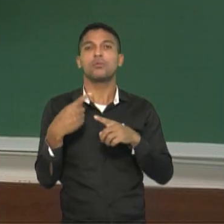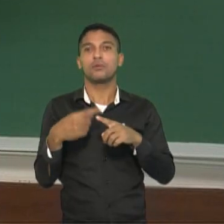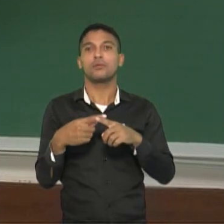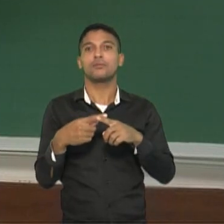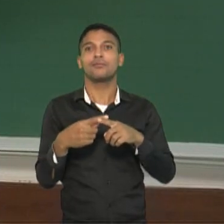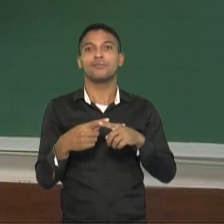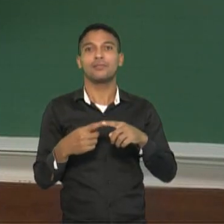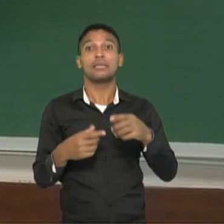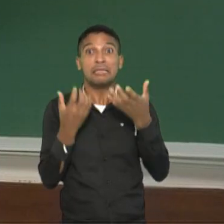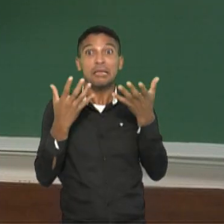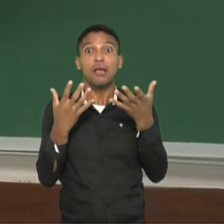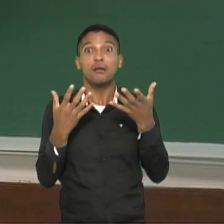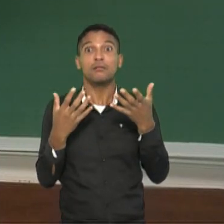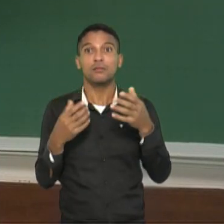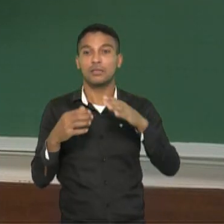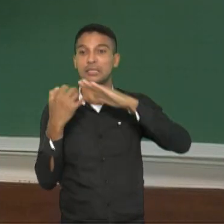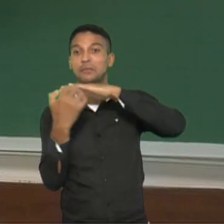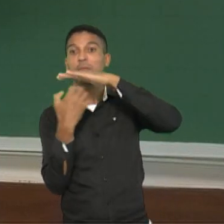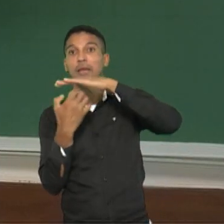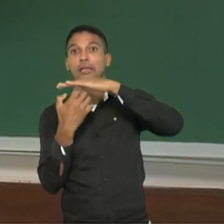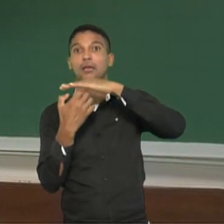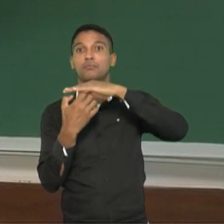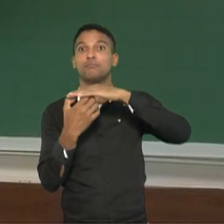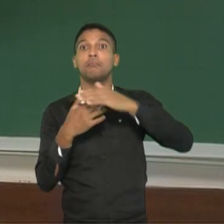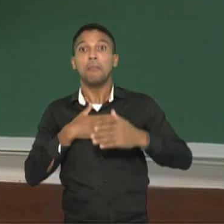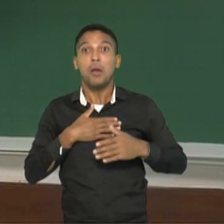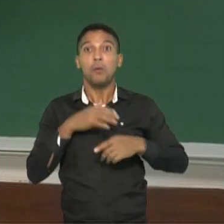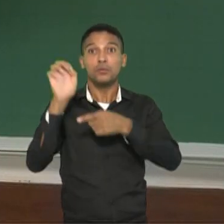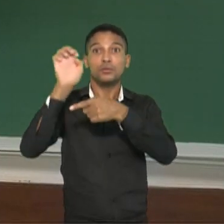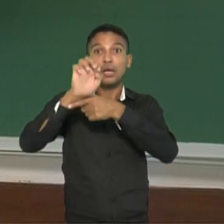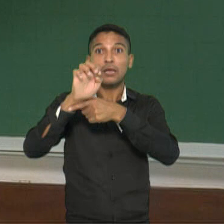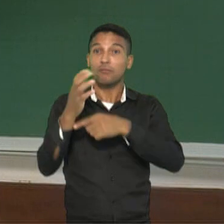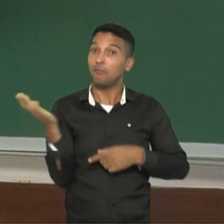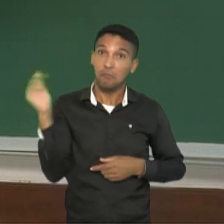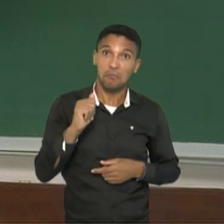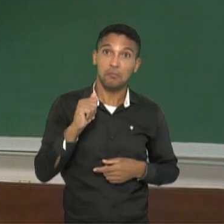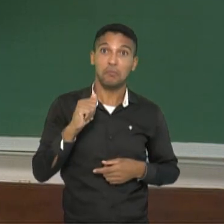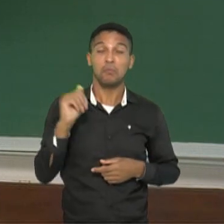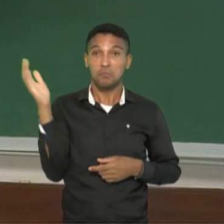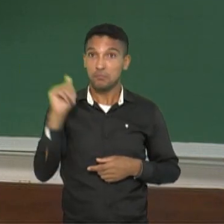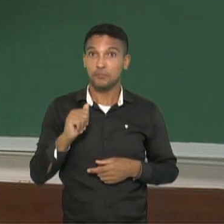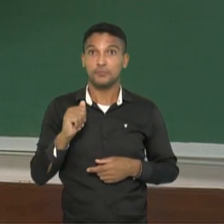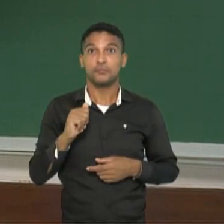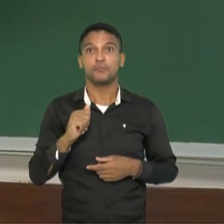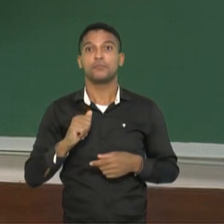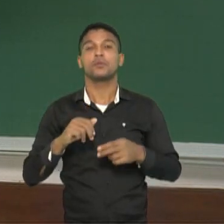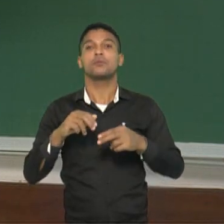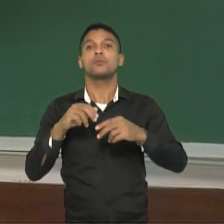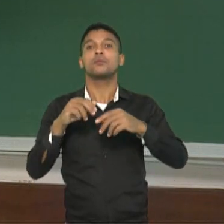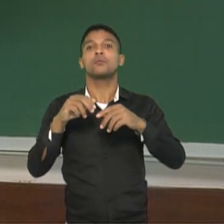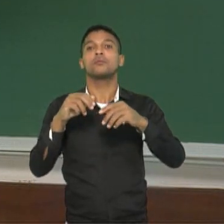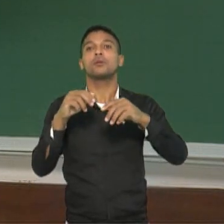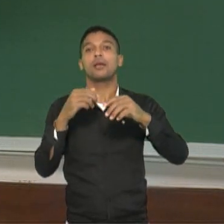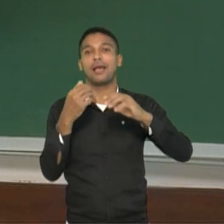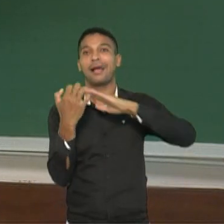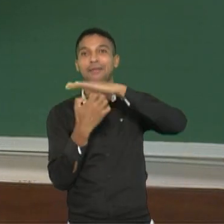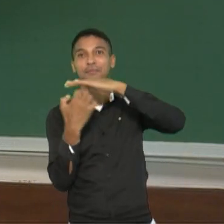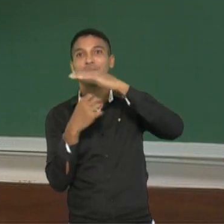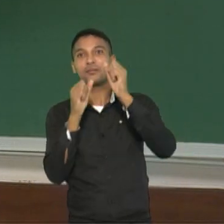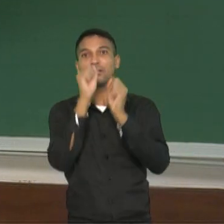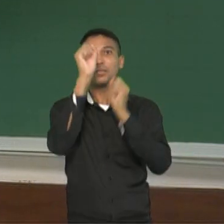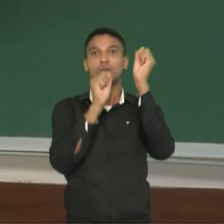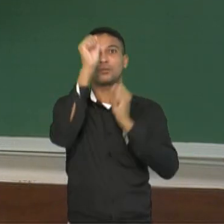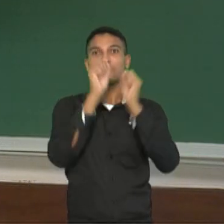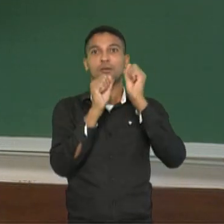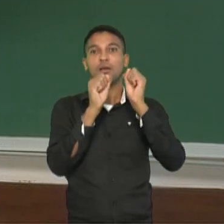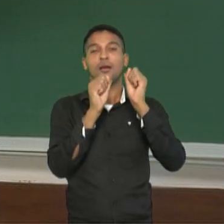outra situação, mas o objetivo é que a indústria se instale ali para que possa desenvolver as suas atividades e